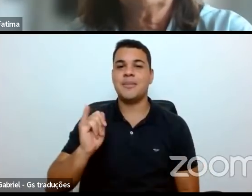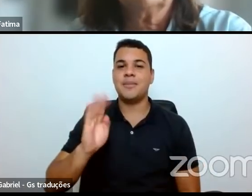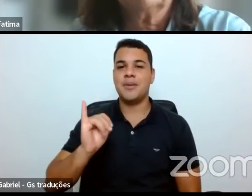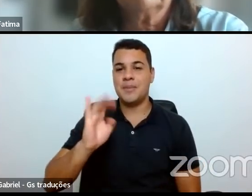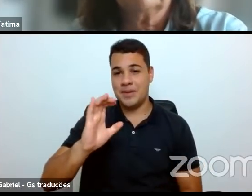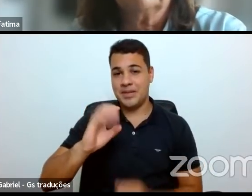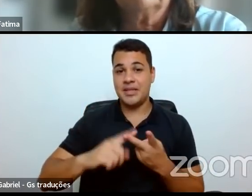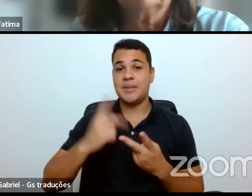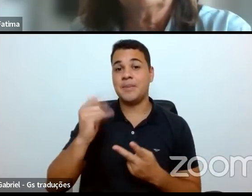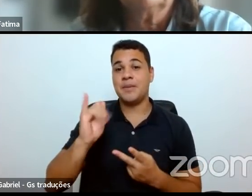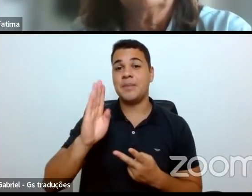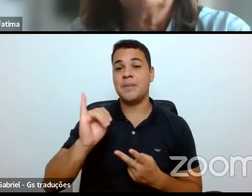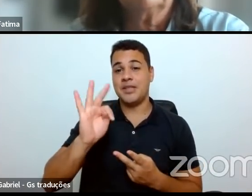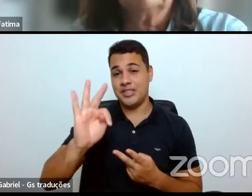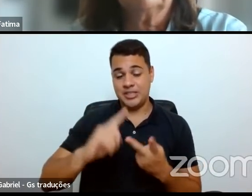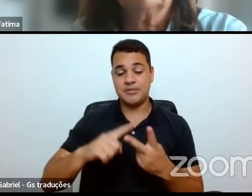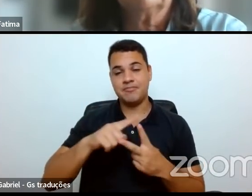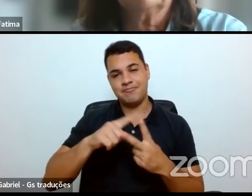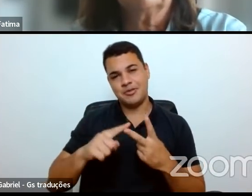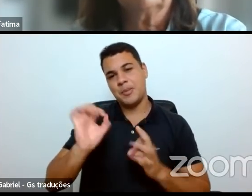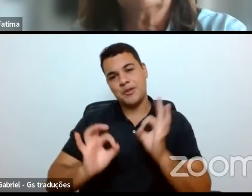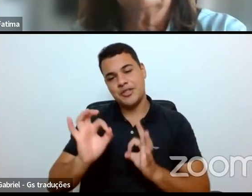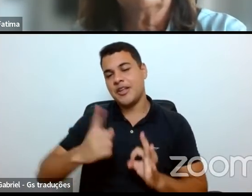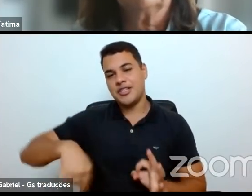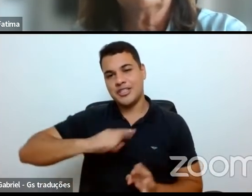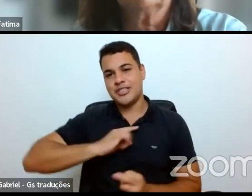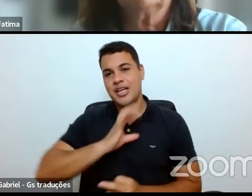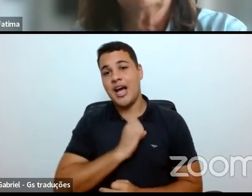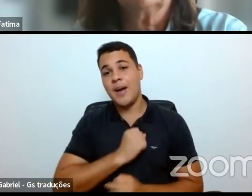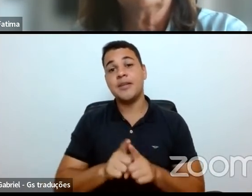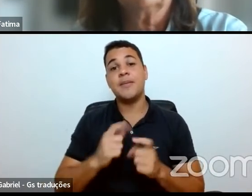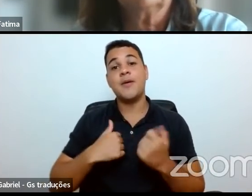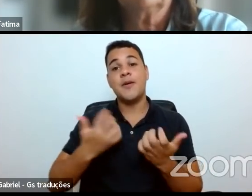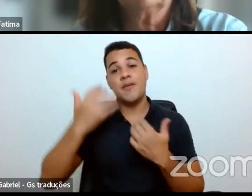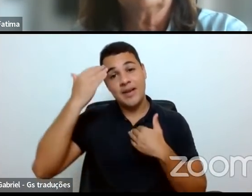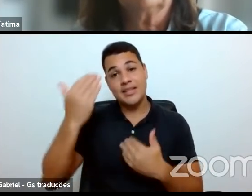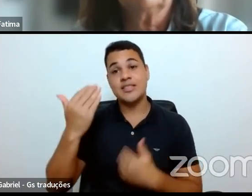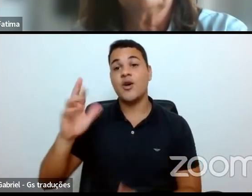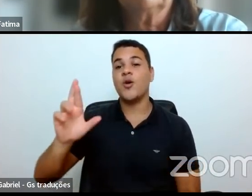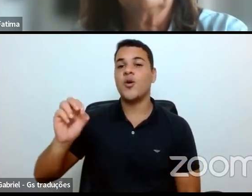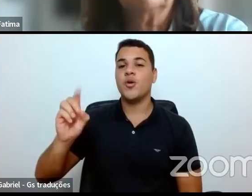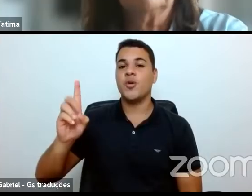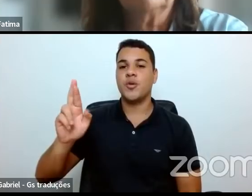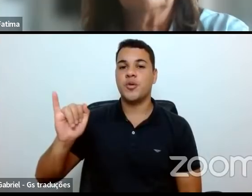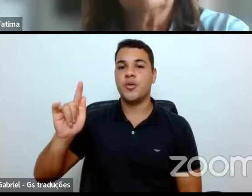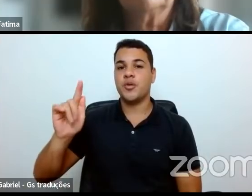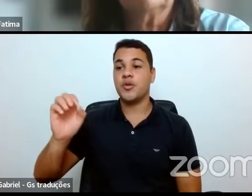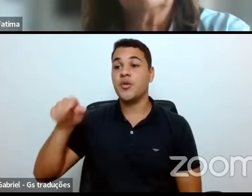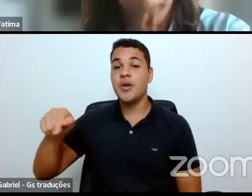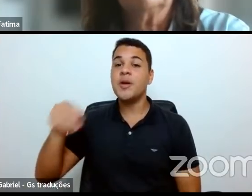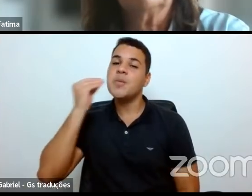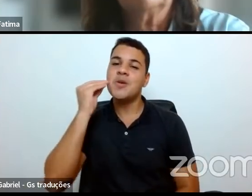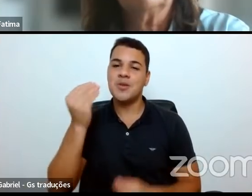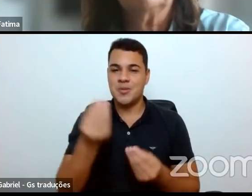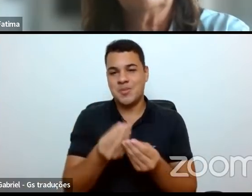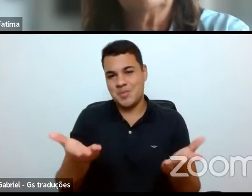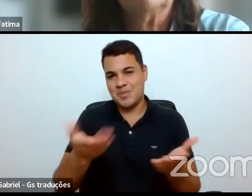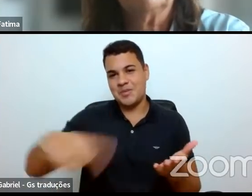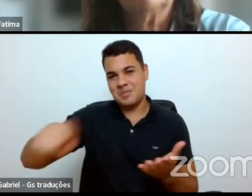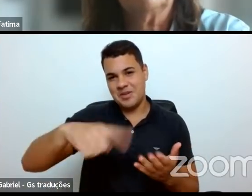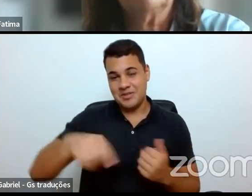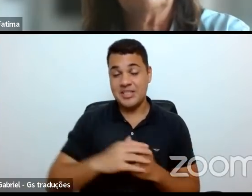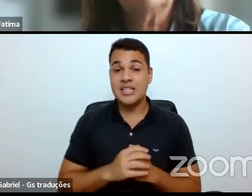porque merece realmente. Muito obrigada. E agradecendo também ao doutor Rodrigo, que manda um beijo muito especial para todos